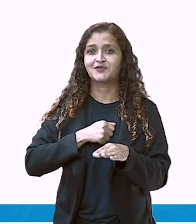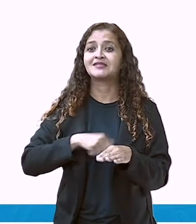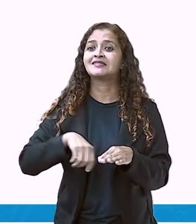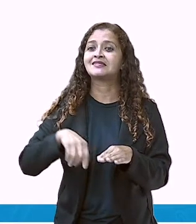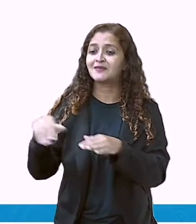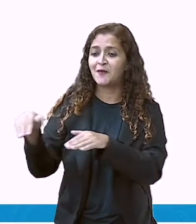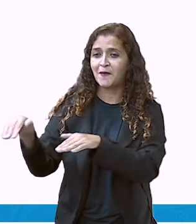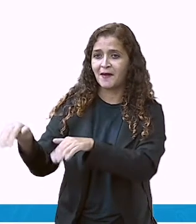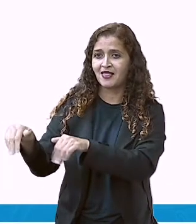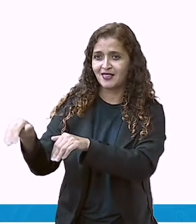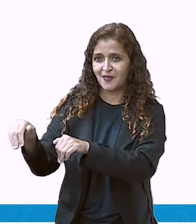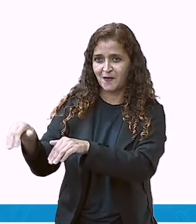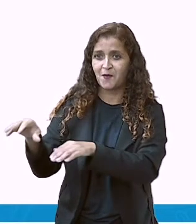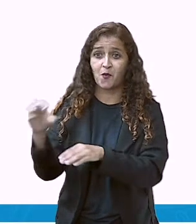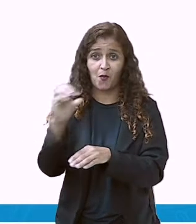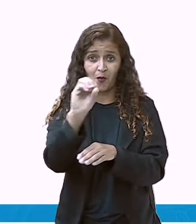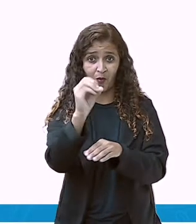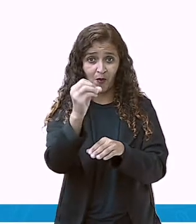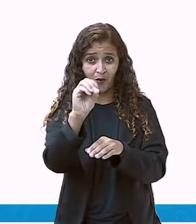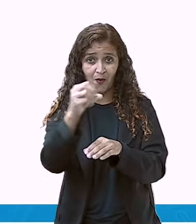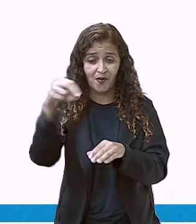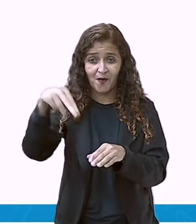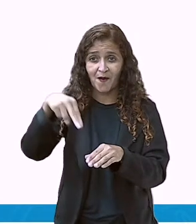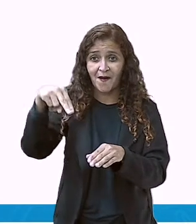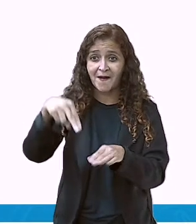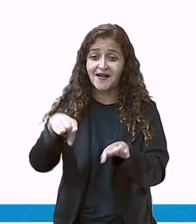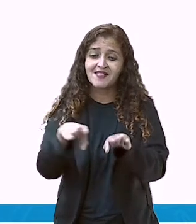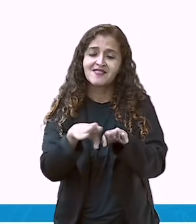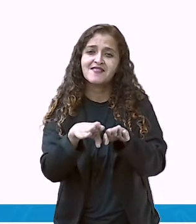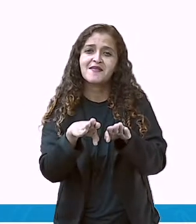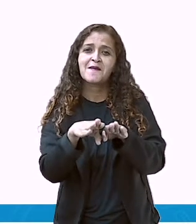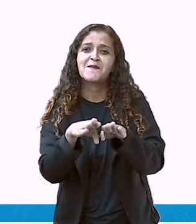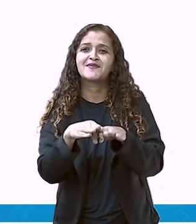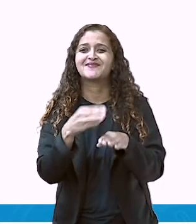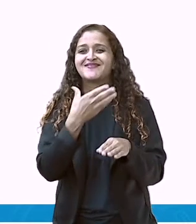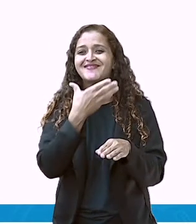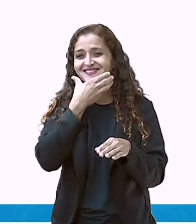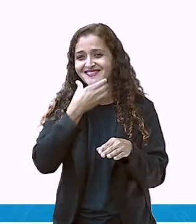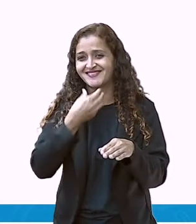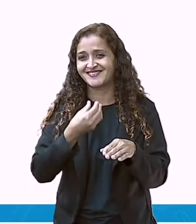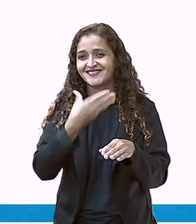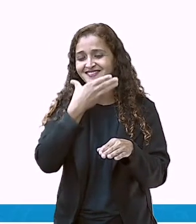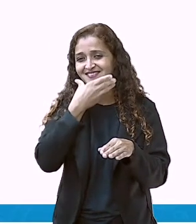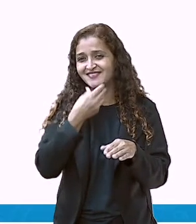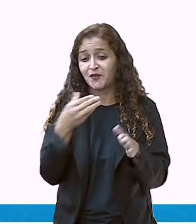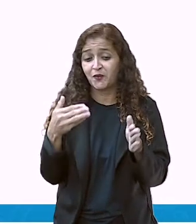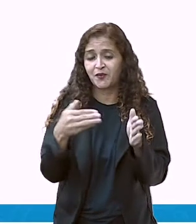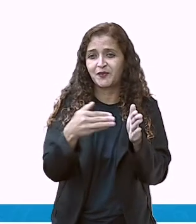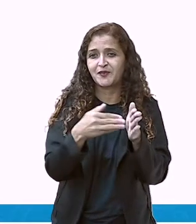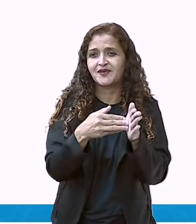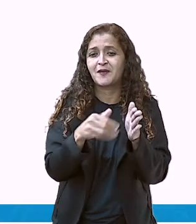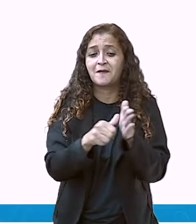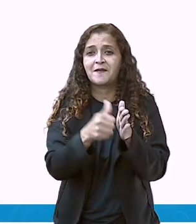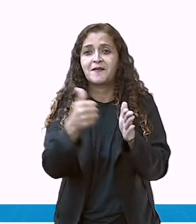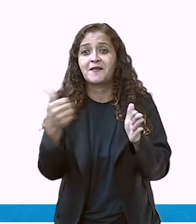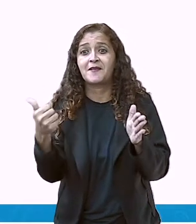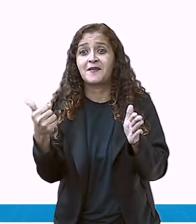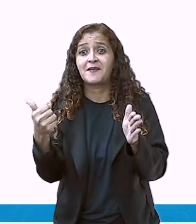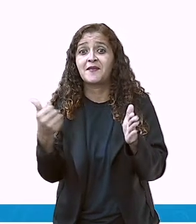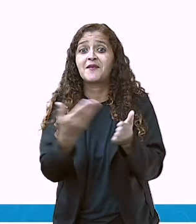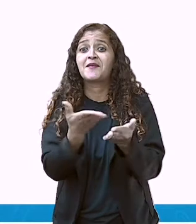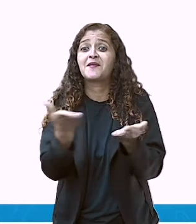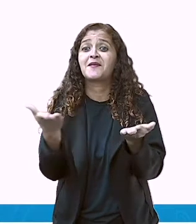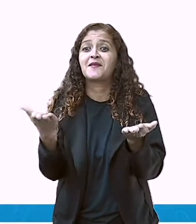E décimo? Segundo? Dezembro. Que é o último mês do ano. E o primeiro mês do ano, quem é que